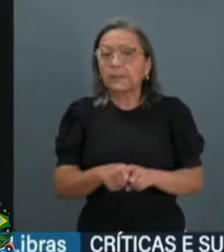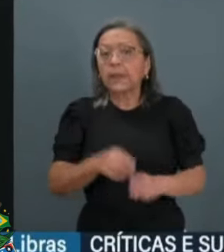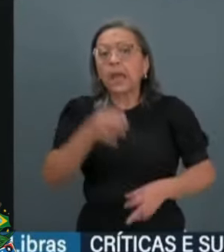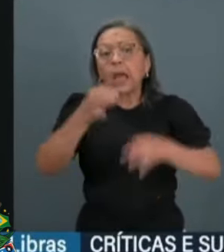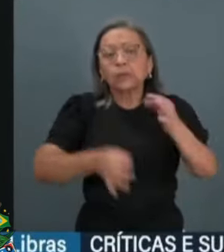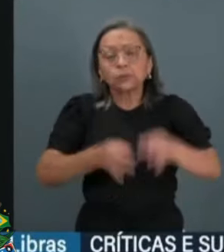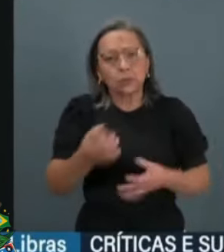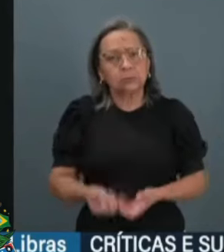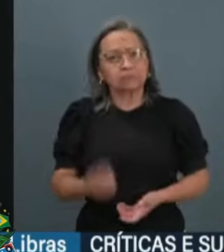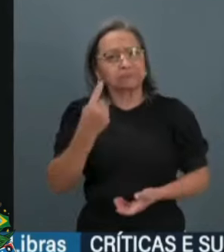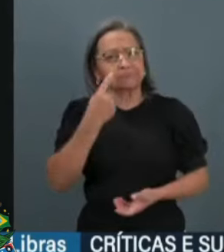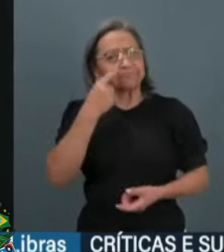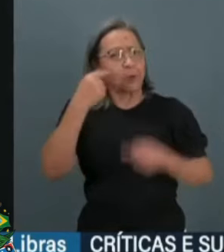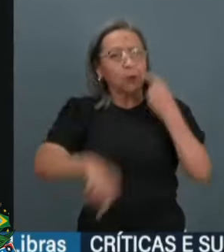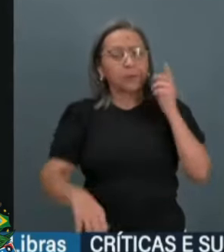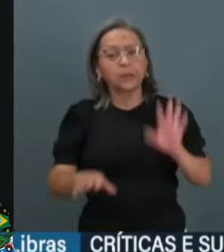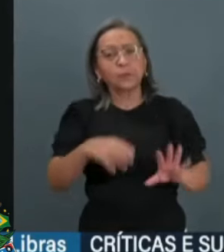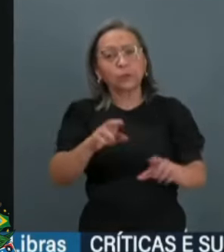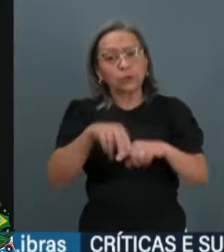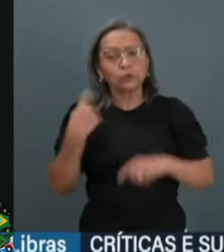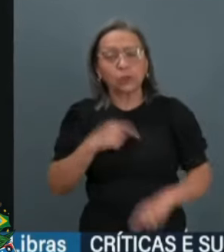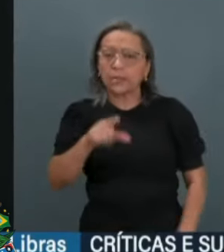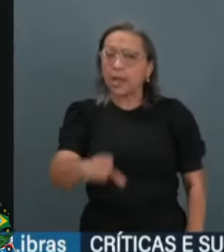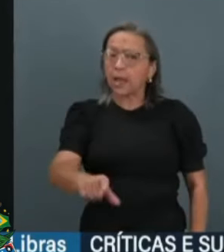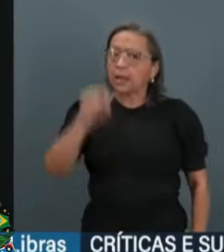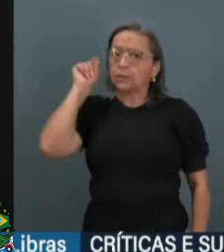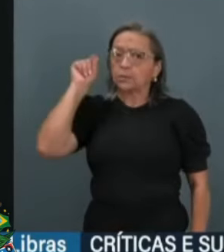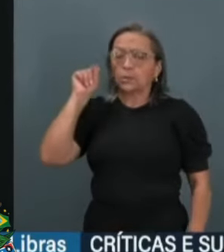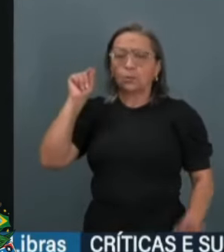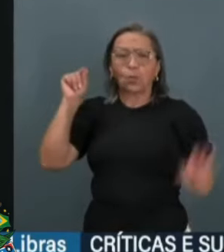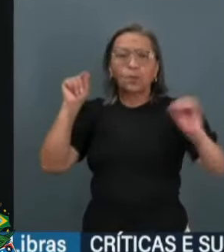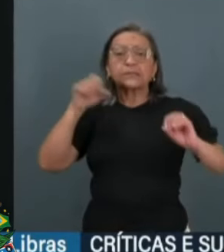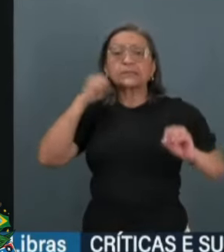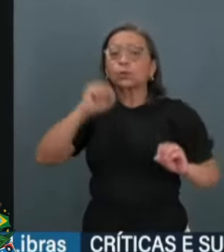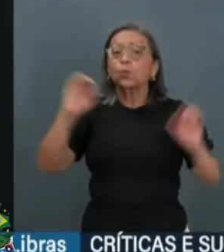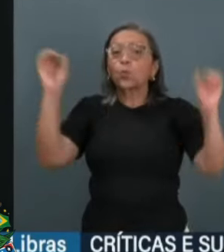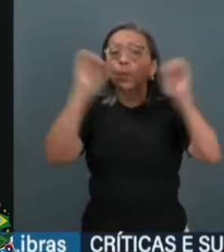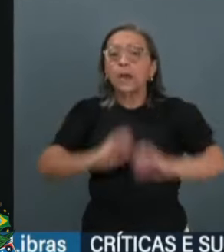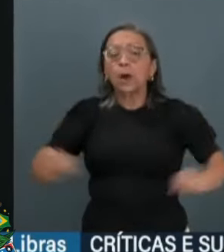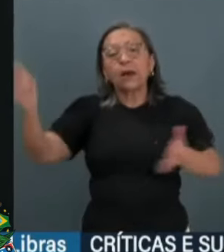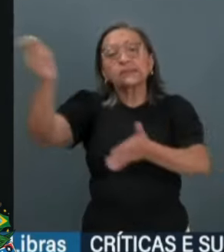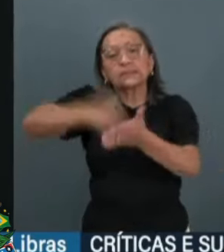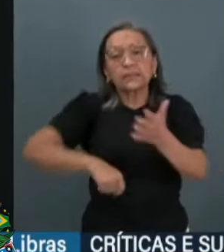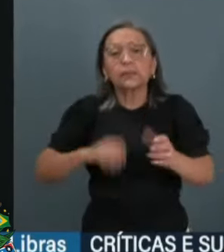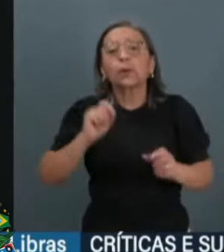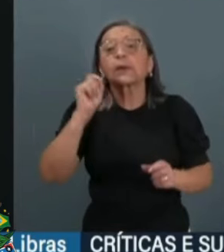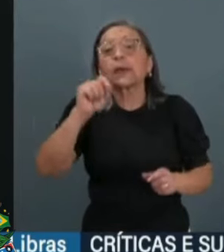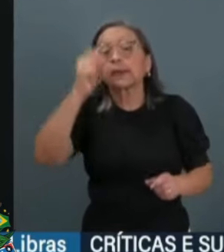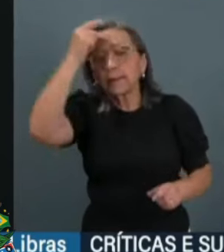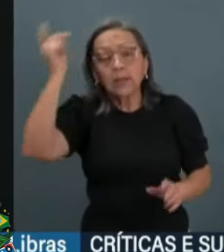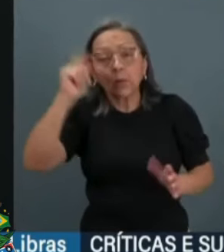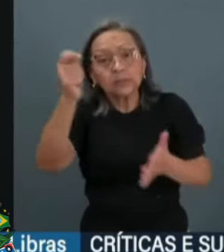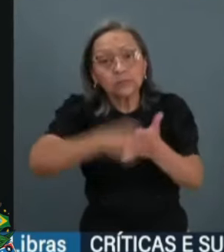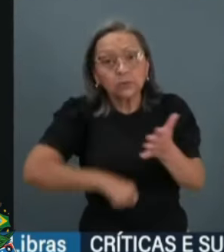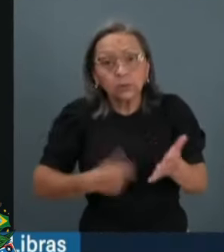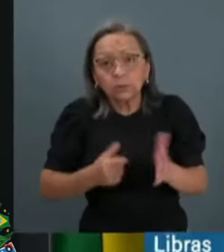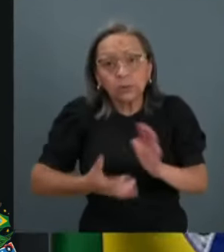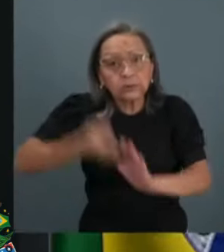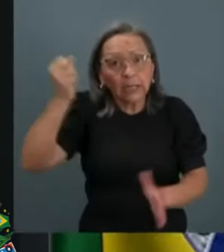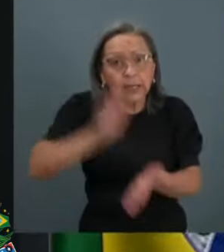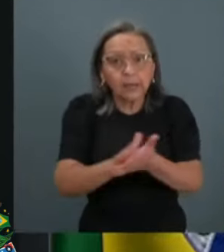por não assinar. Os senadores não assinaram. Portanto, quem não assinou não retira a assinatura.